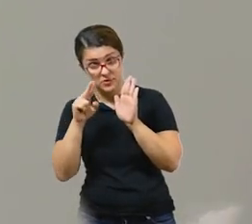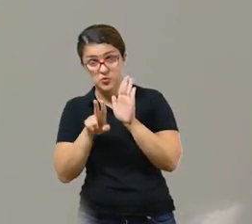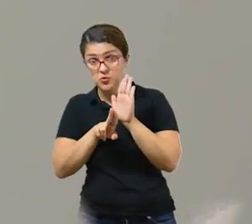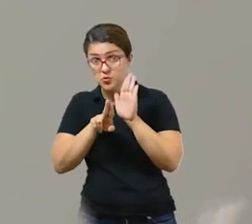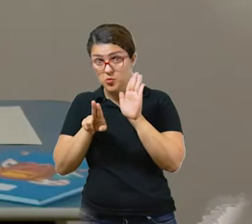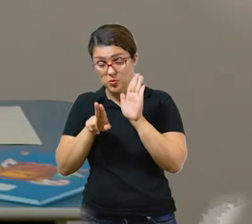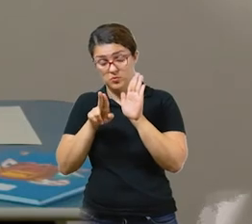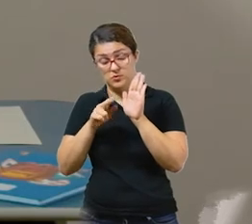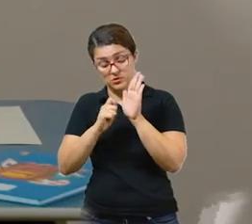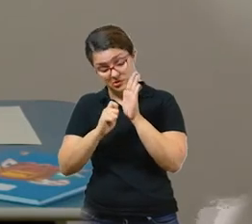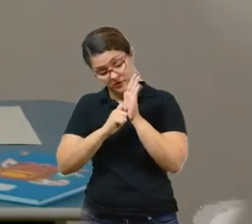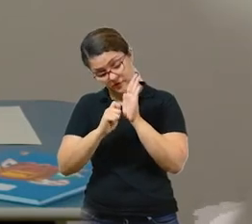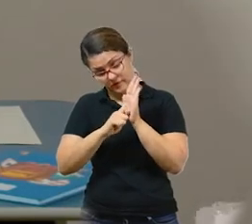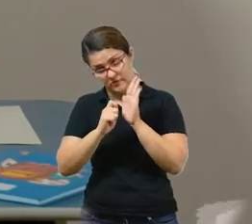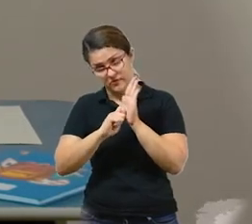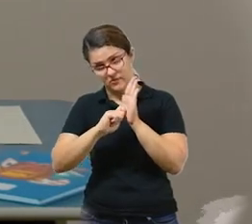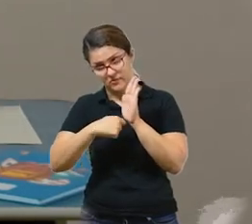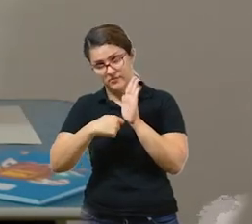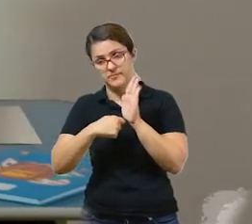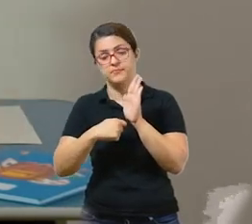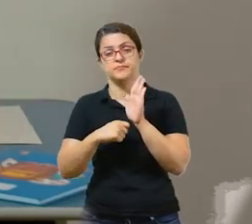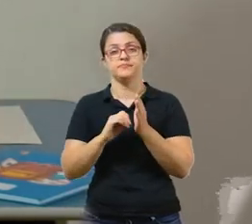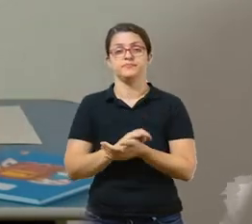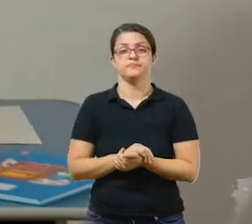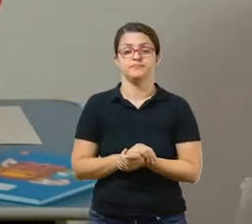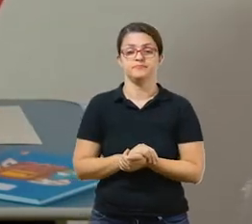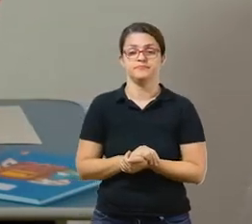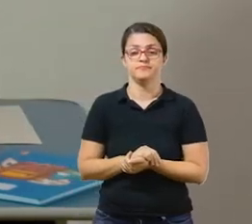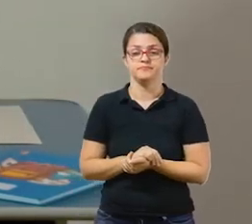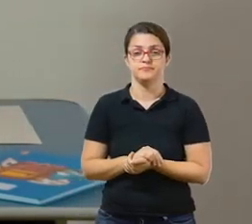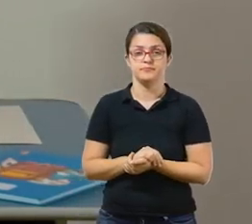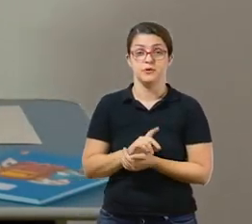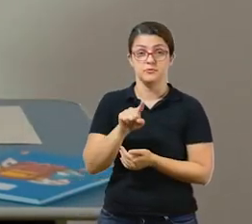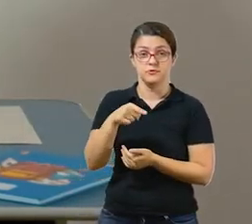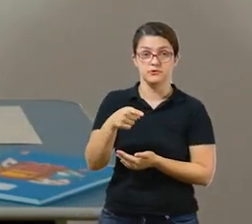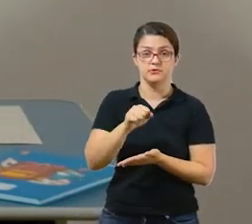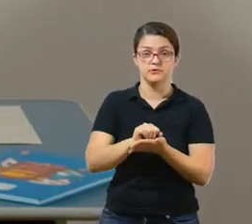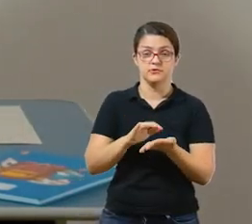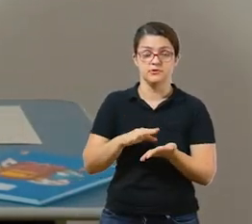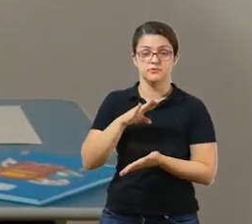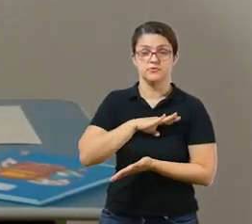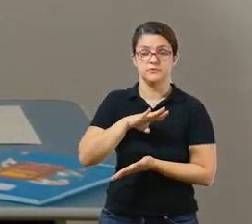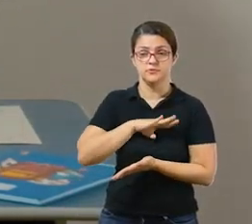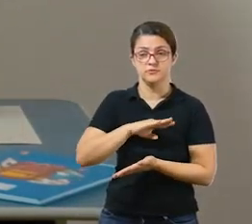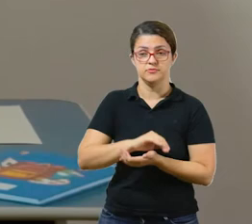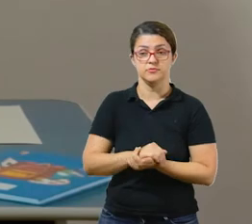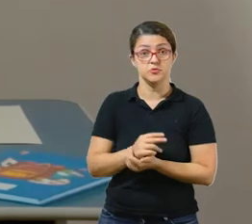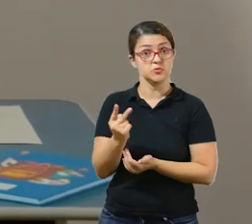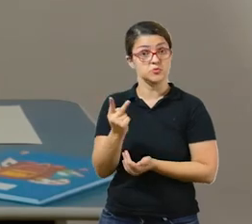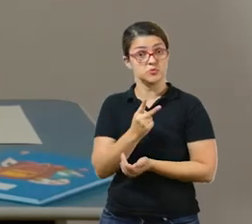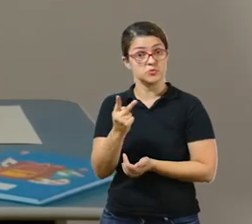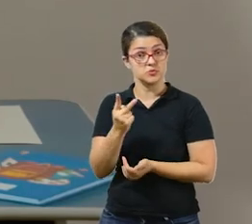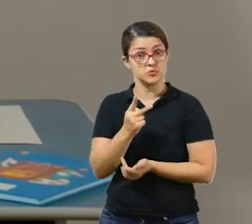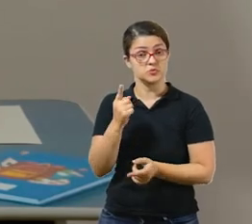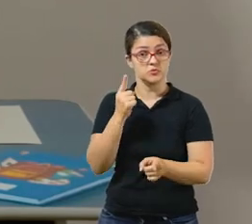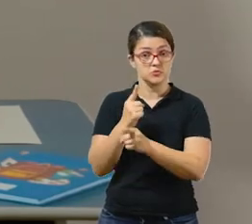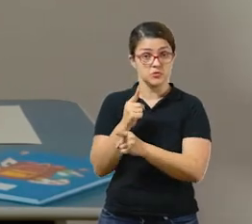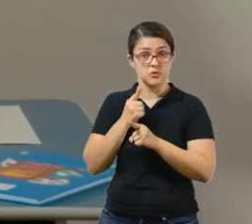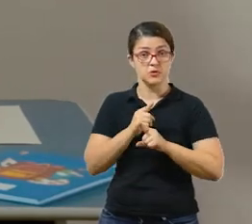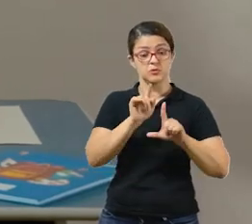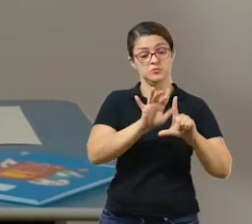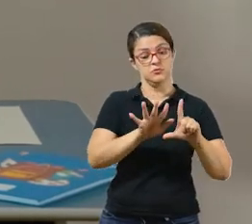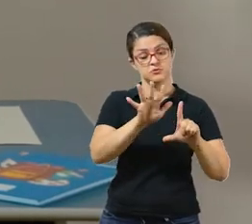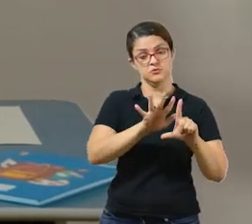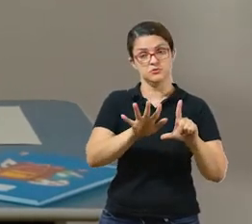assinatura no final dela, certo? A próxima atividade de língua portuguesa, os dois termos irão encontrar